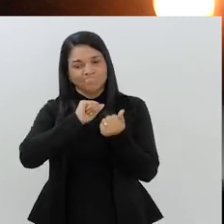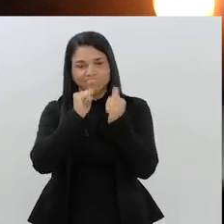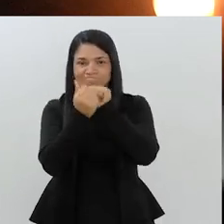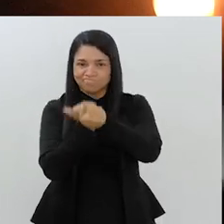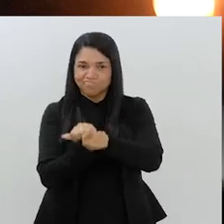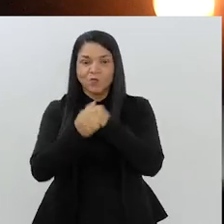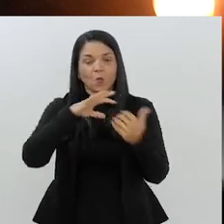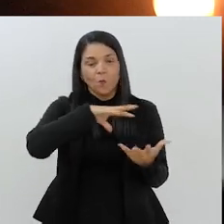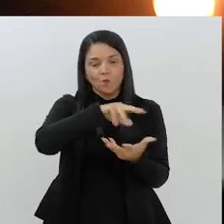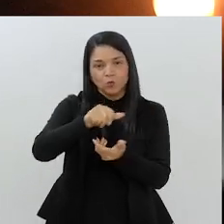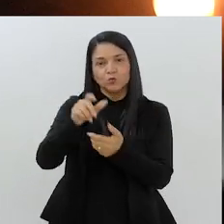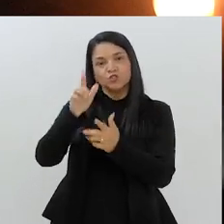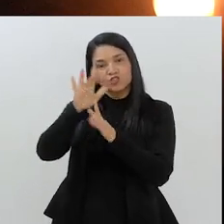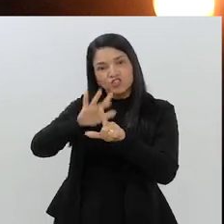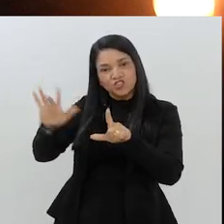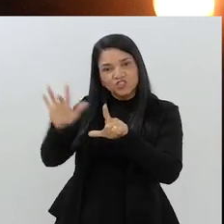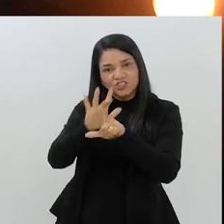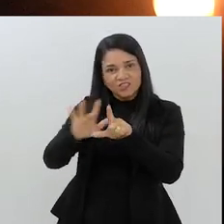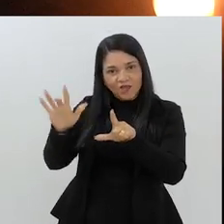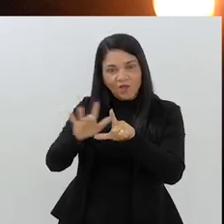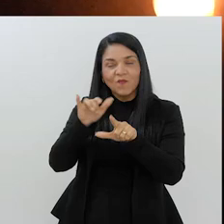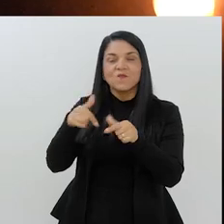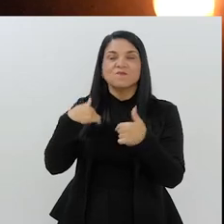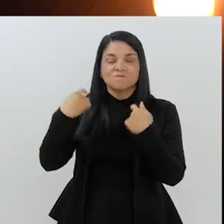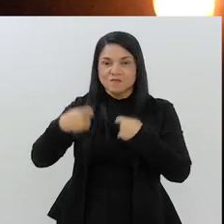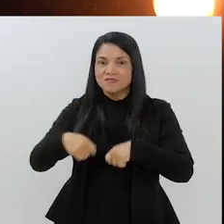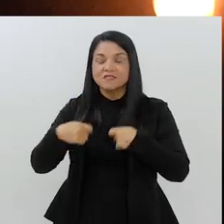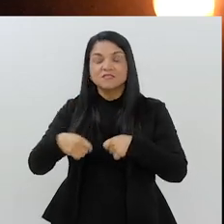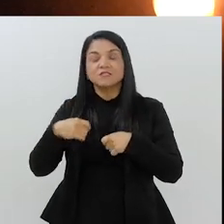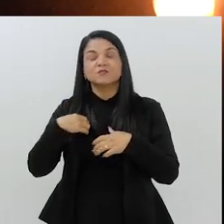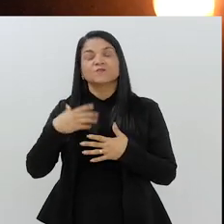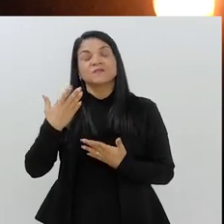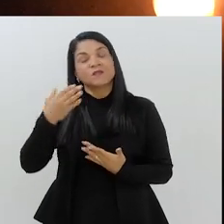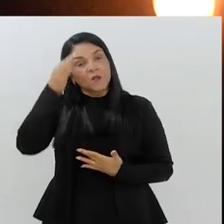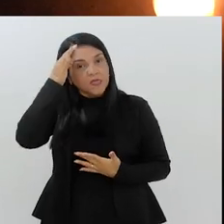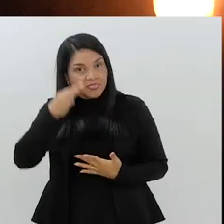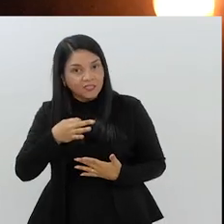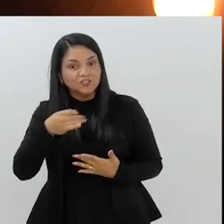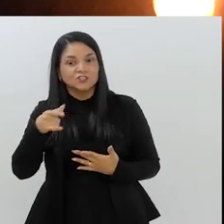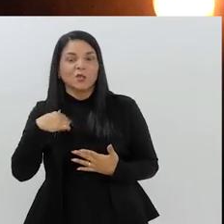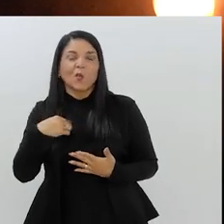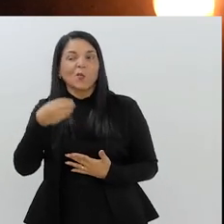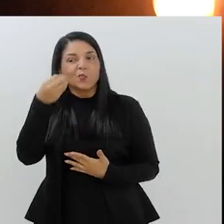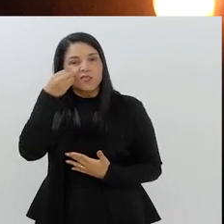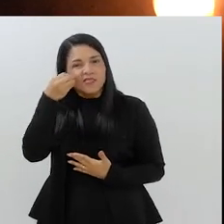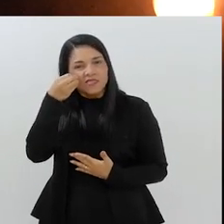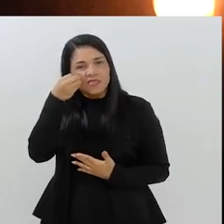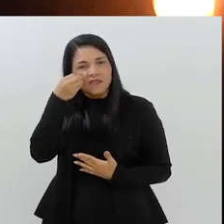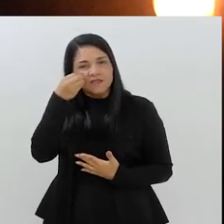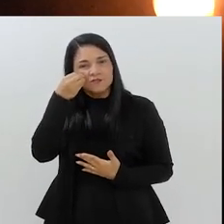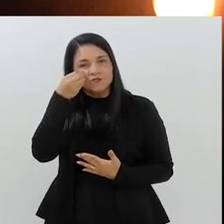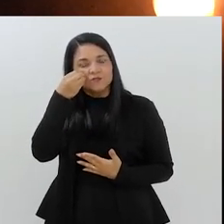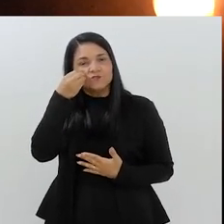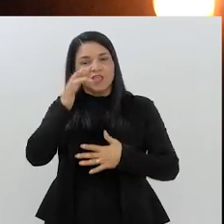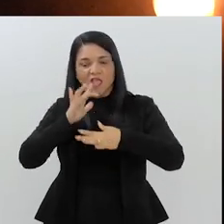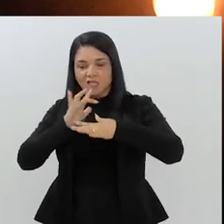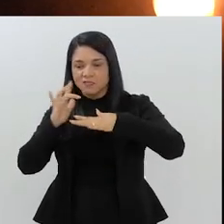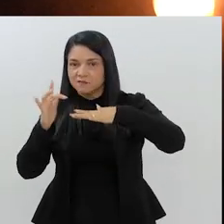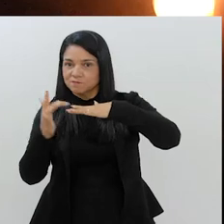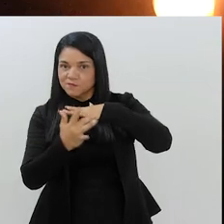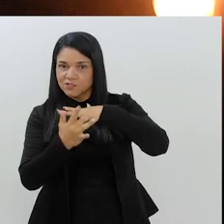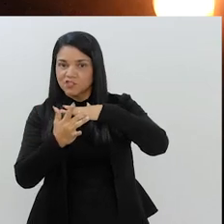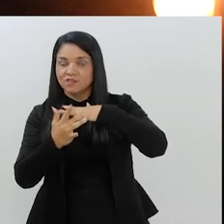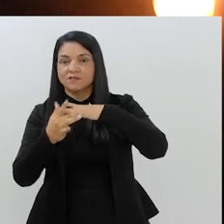adequar. O mundo hoje é digital já há bastante tempo e entendendo isso, eu estou tentando